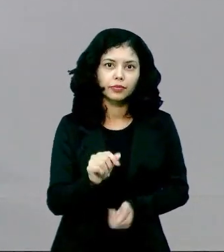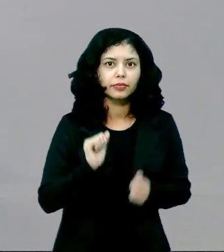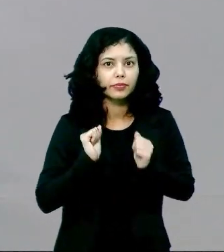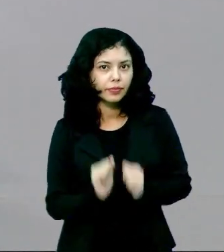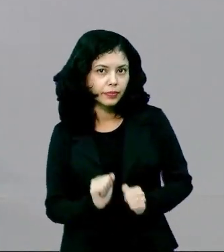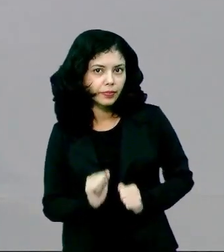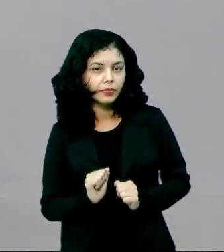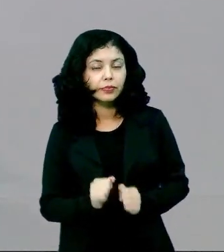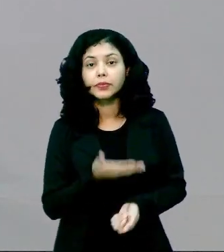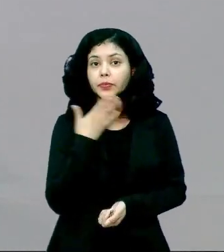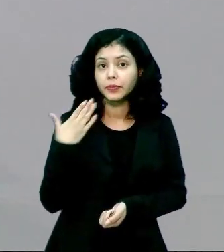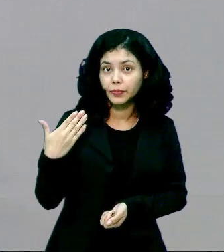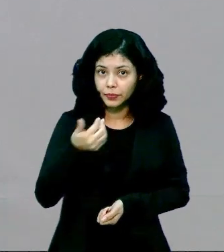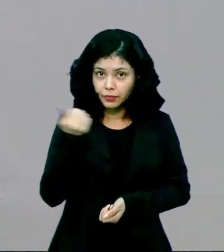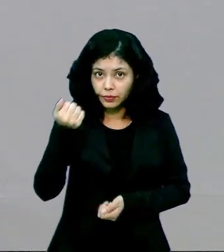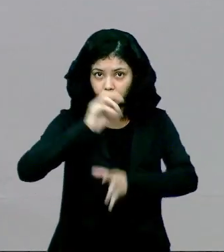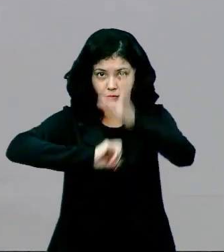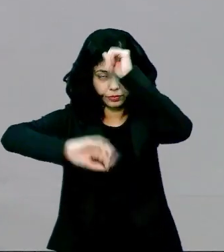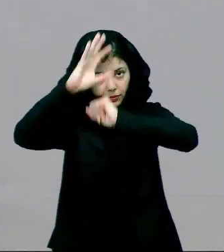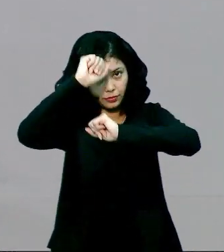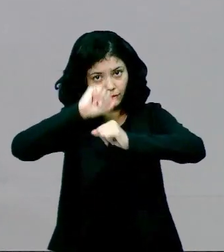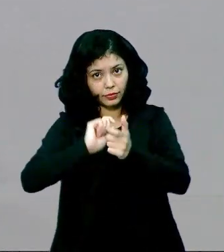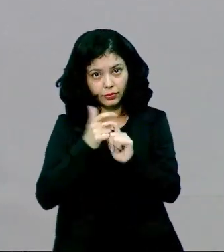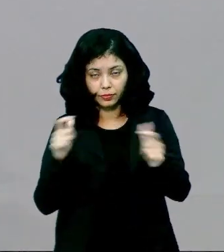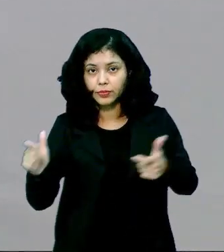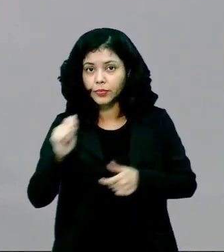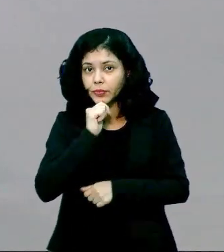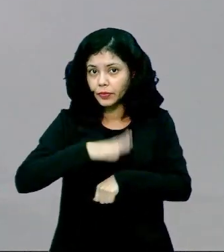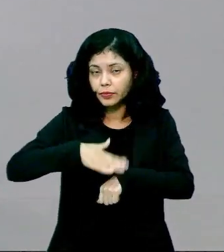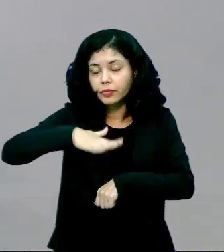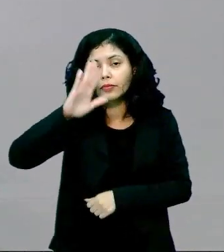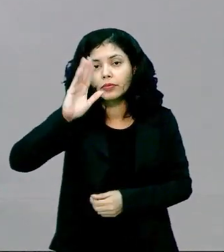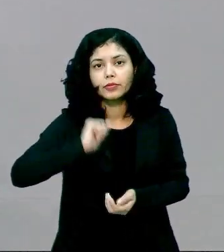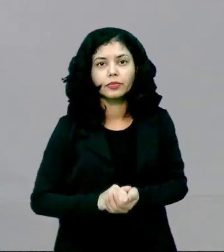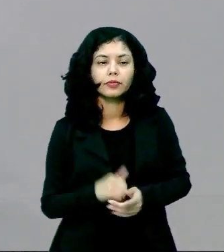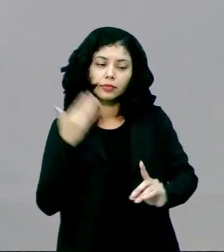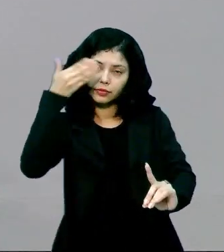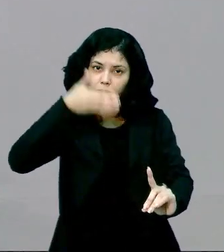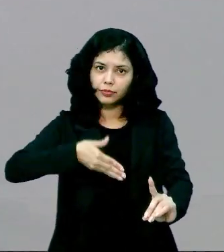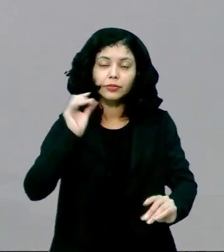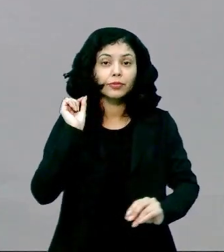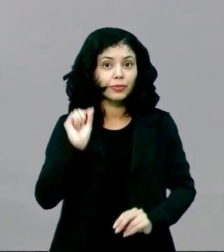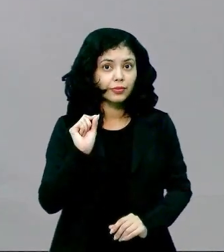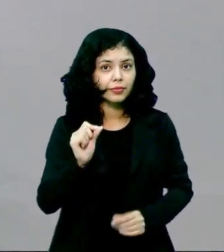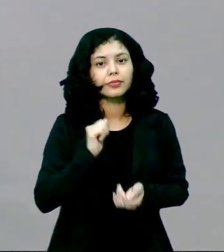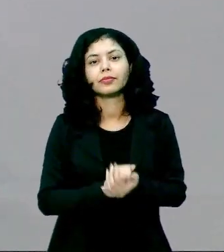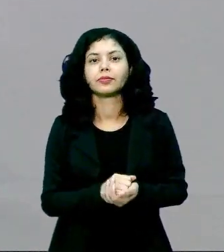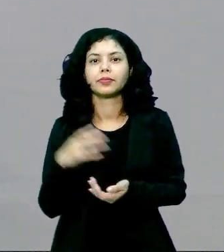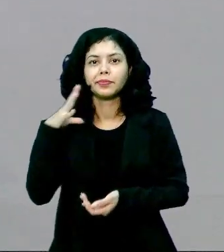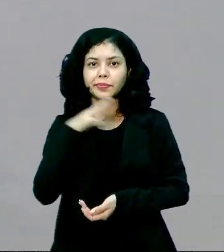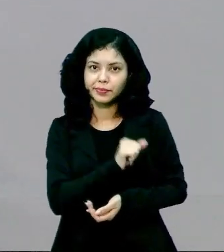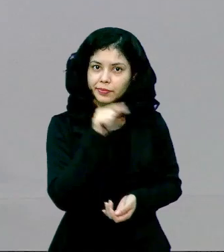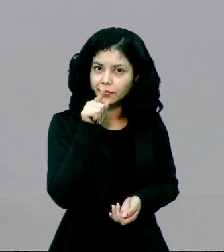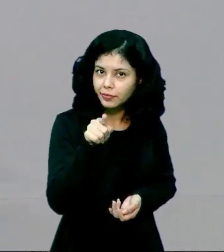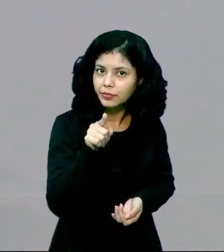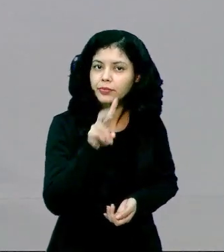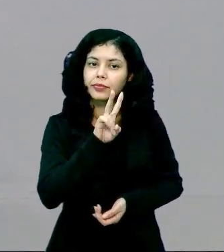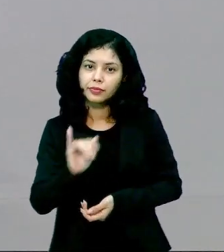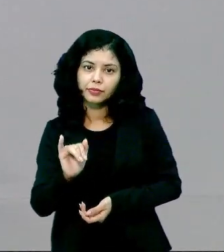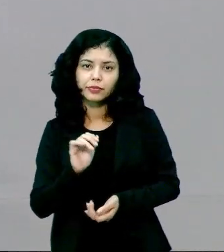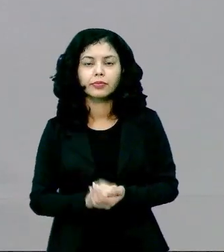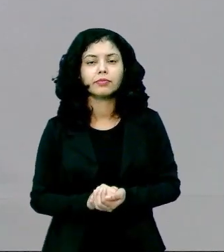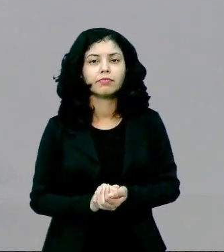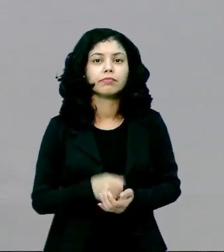possa aprimorar o seu conhecimento diante do fato de que em breve você irá